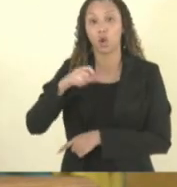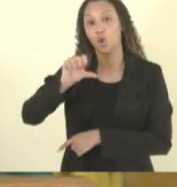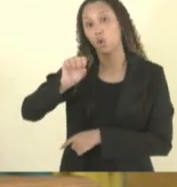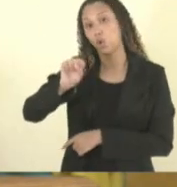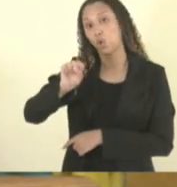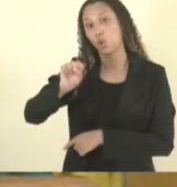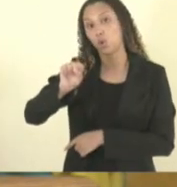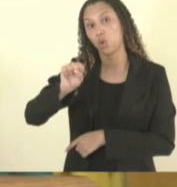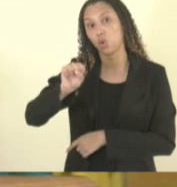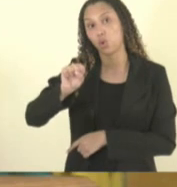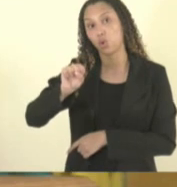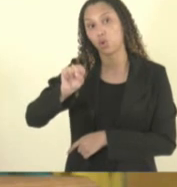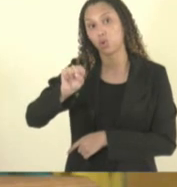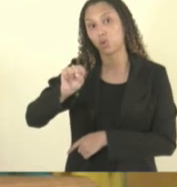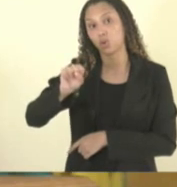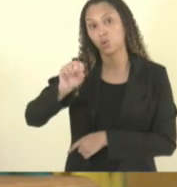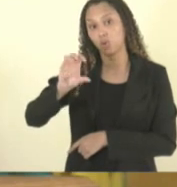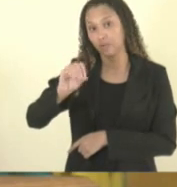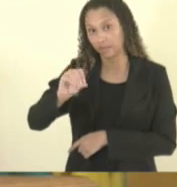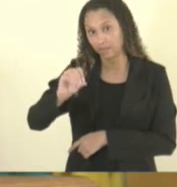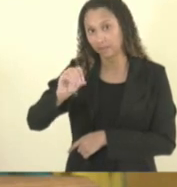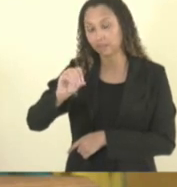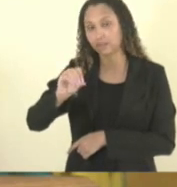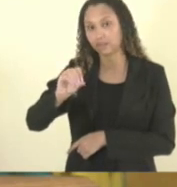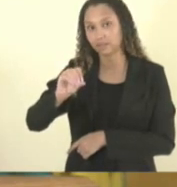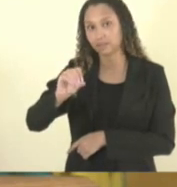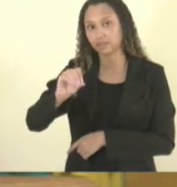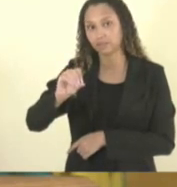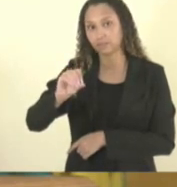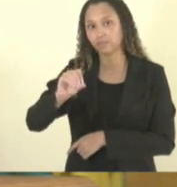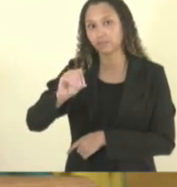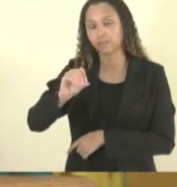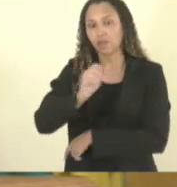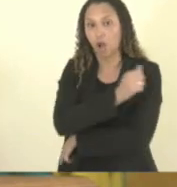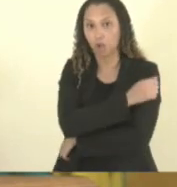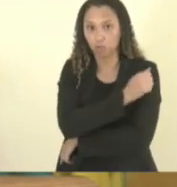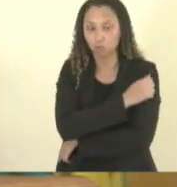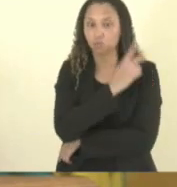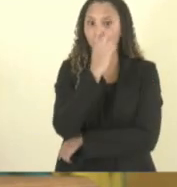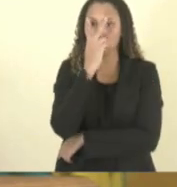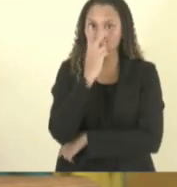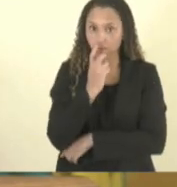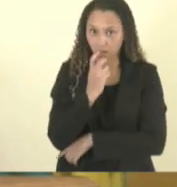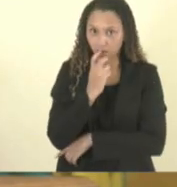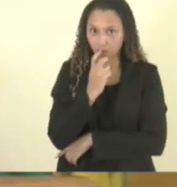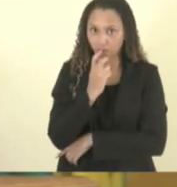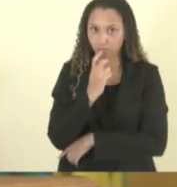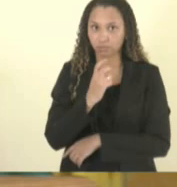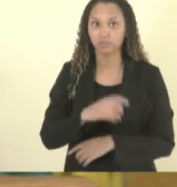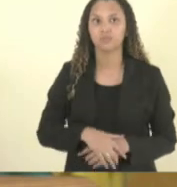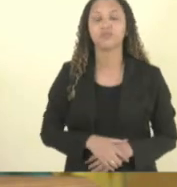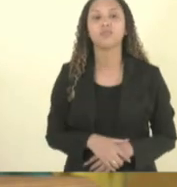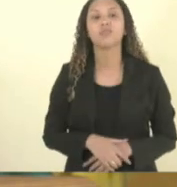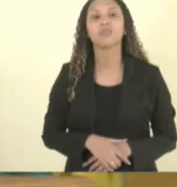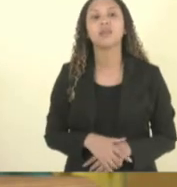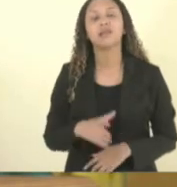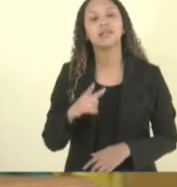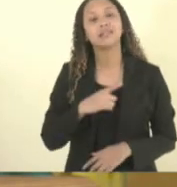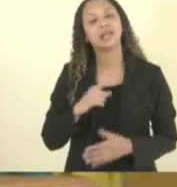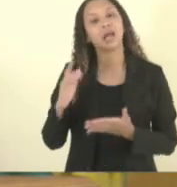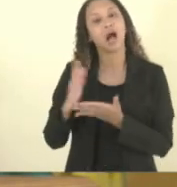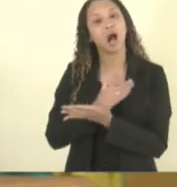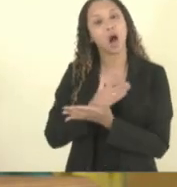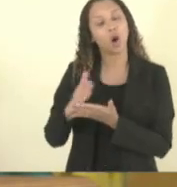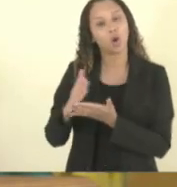estudantes cegos e tenho alguns